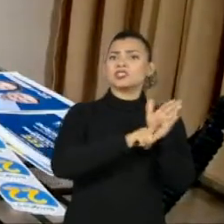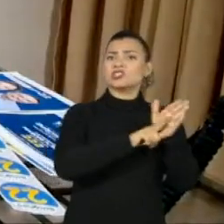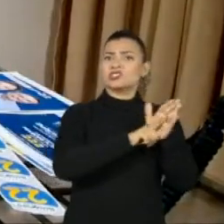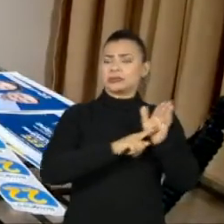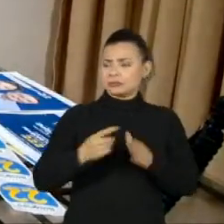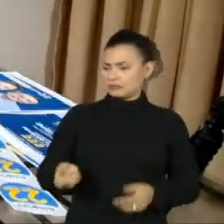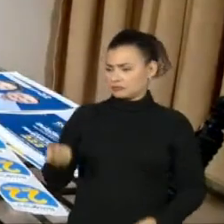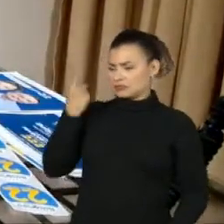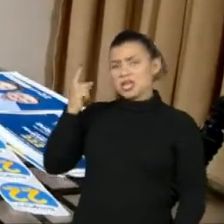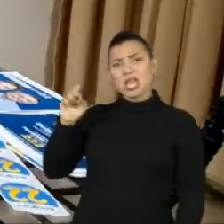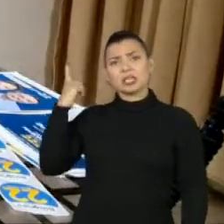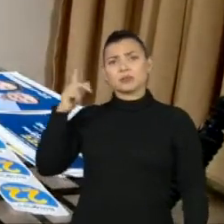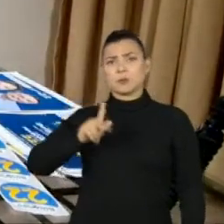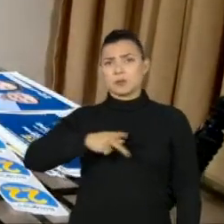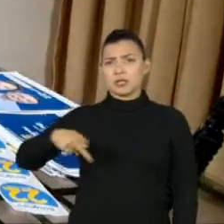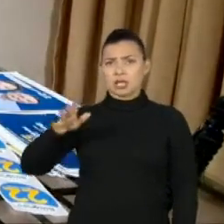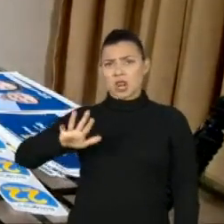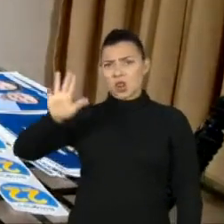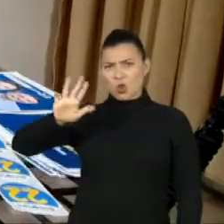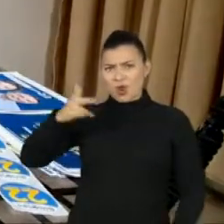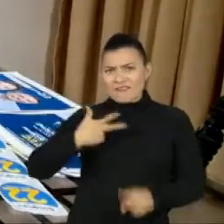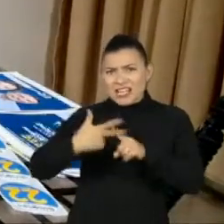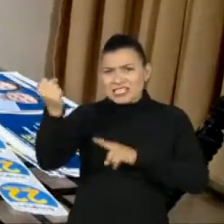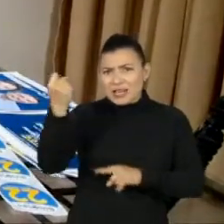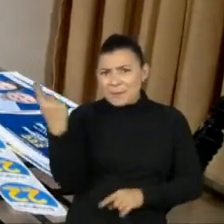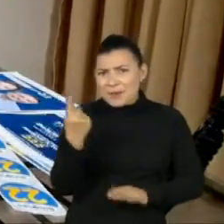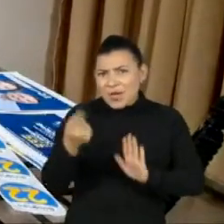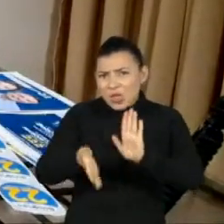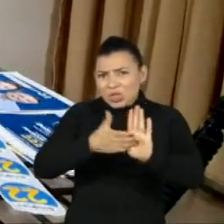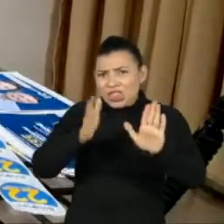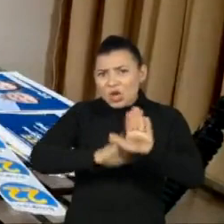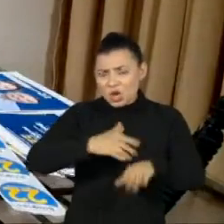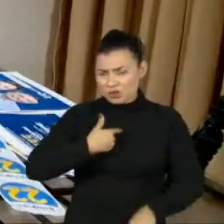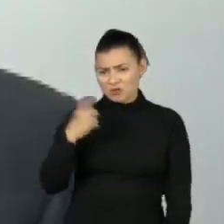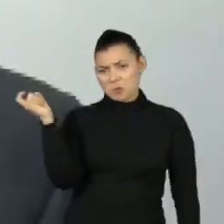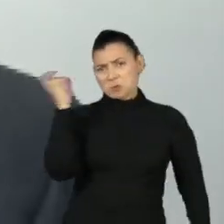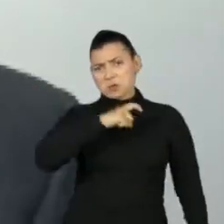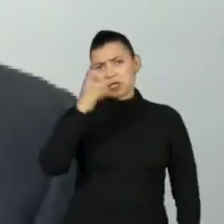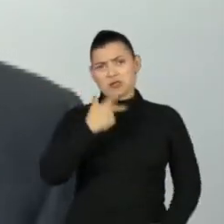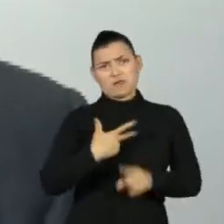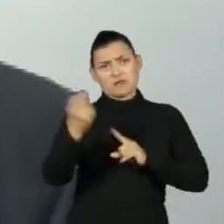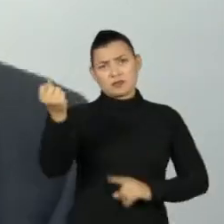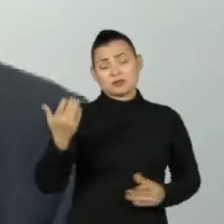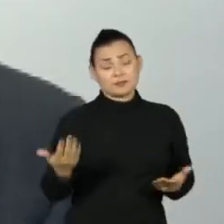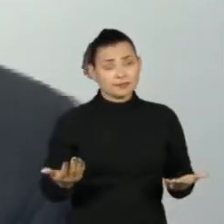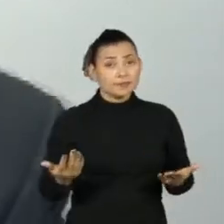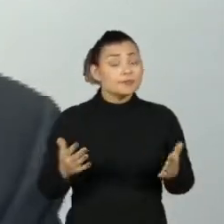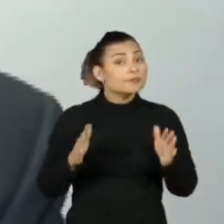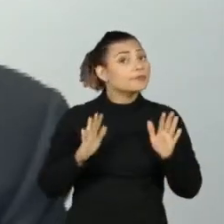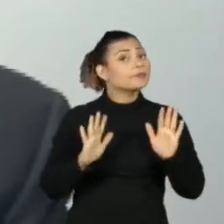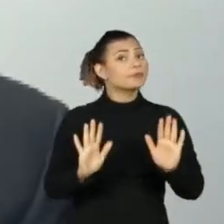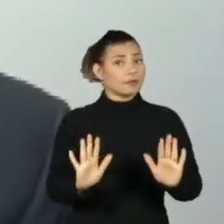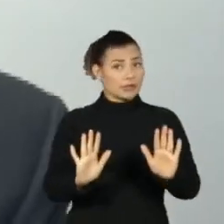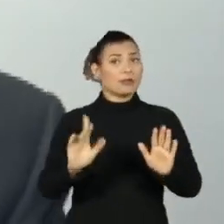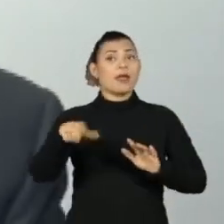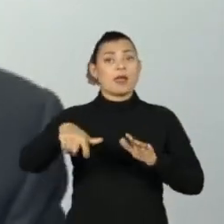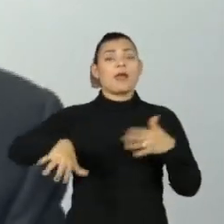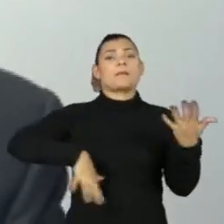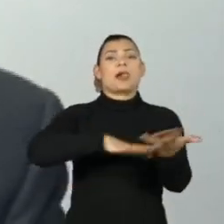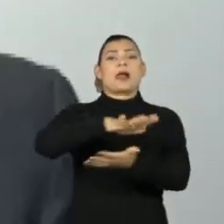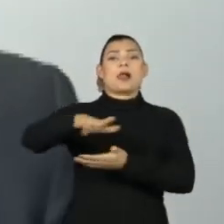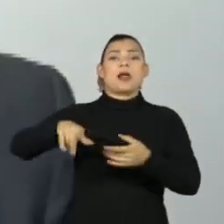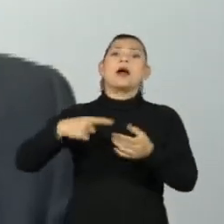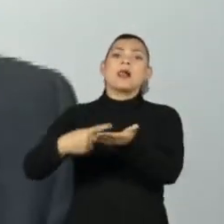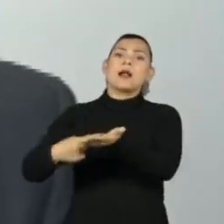apontam o ex-presidente Lula com chance de vencer a eleição ainda no primeiro turno. Isso é uma mobilização da base